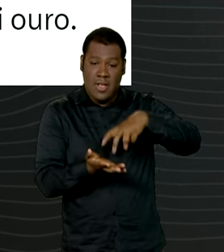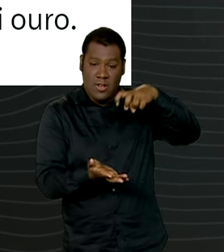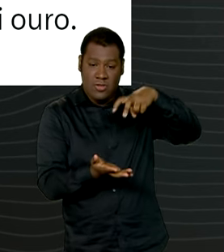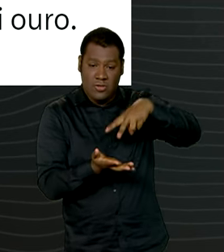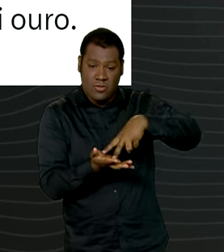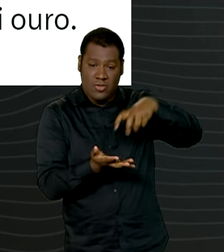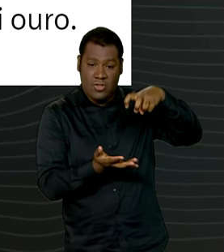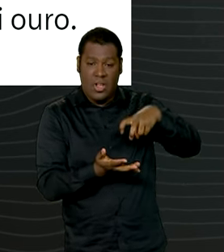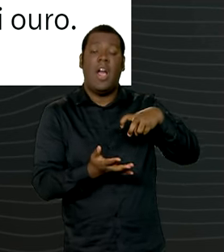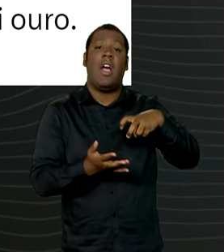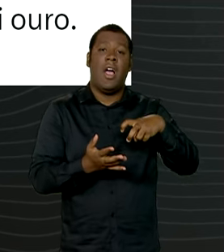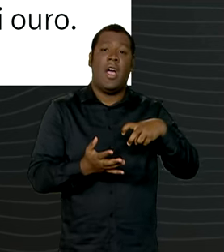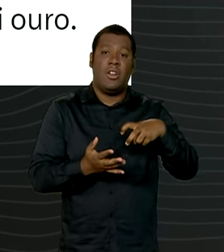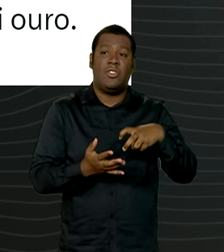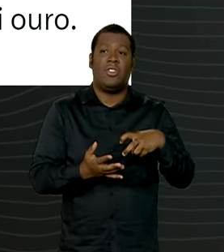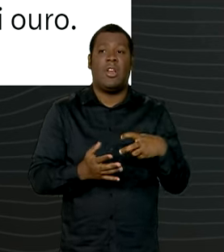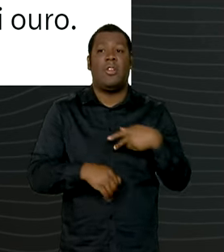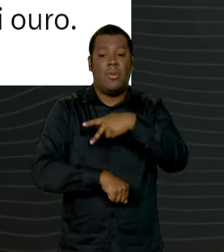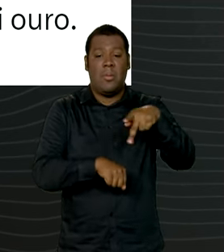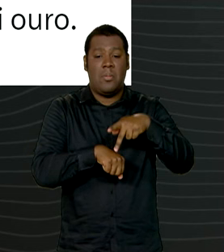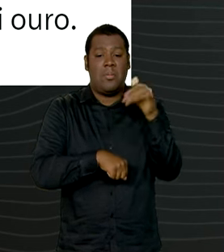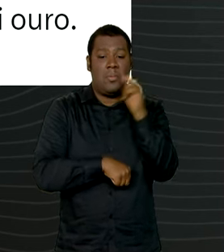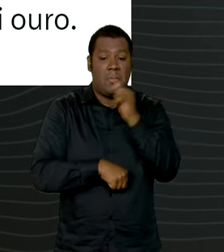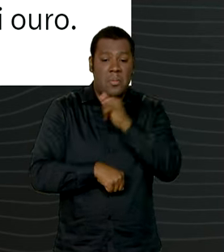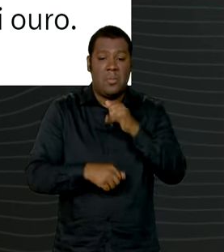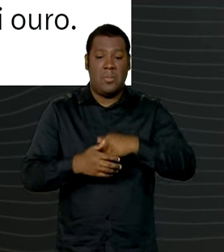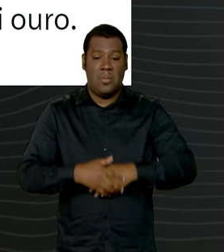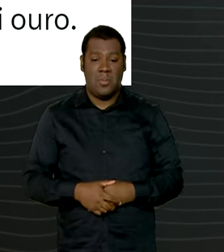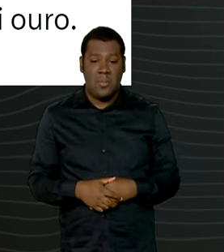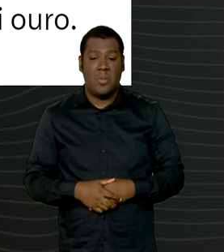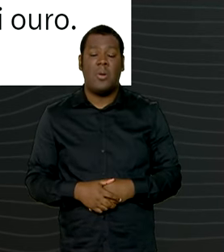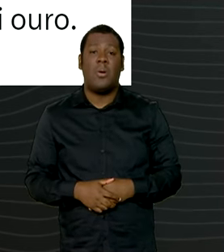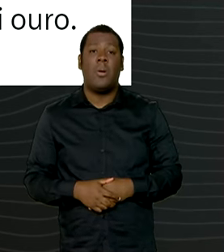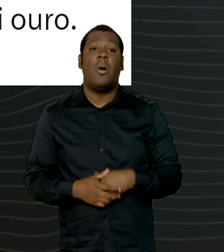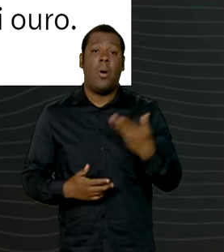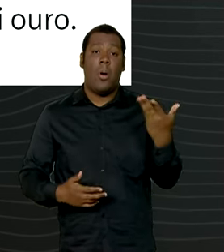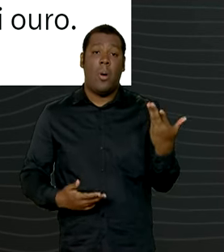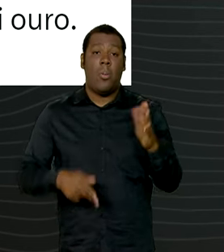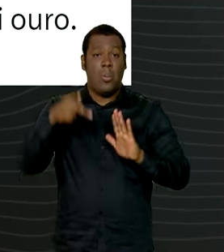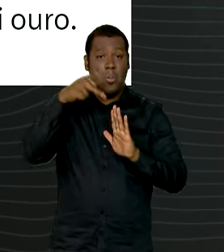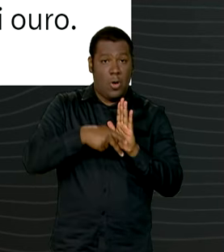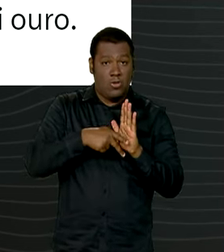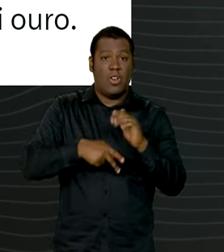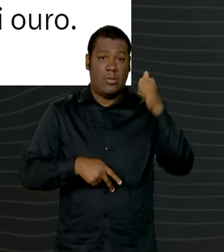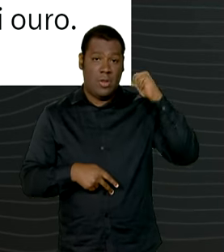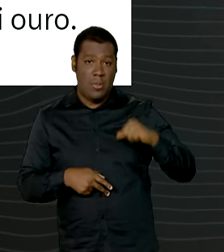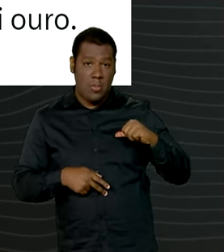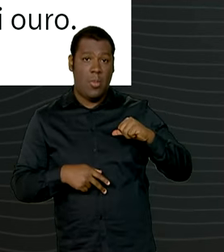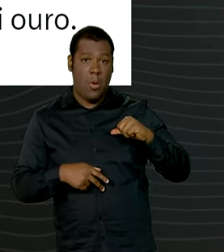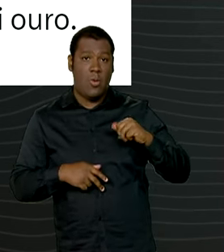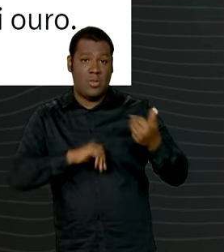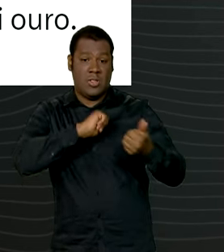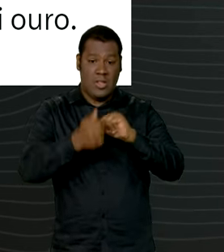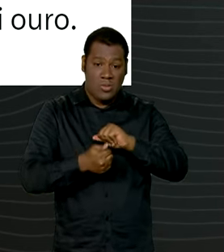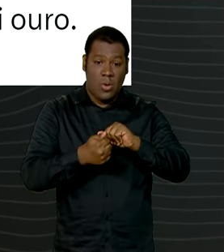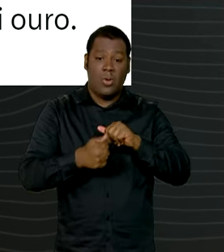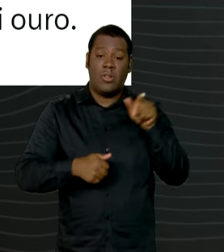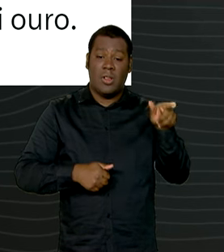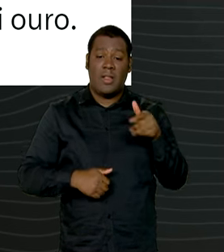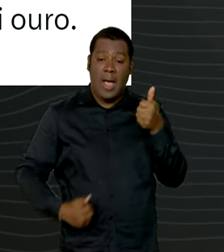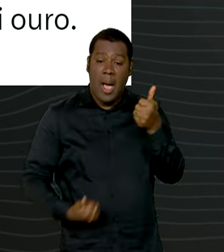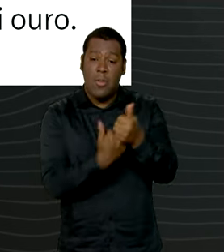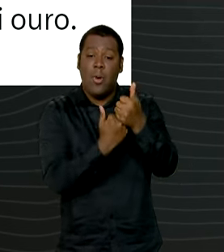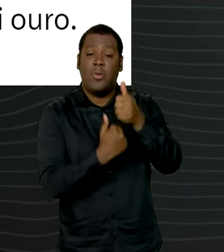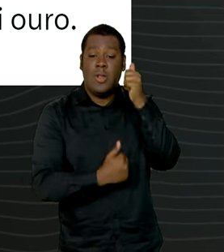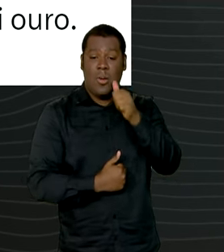Itália. Nesse fim de semana, as duas ginastas, que são apoiadas pelo programa Bolsa Atleta, conquistaram a medalha de ouro